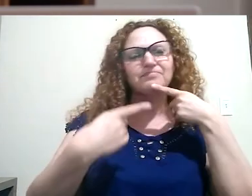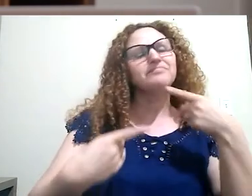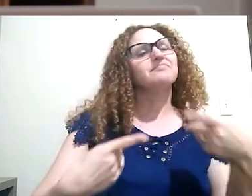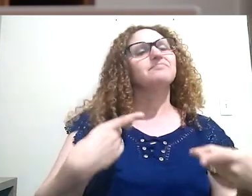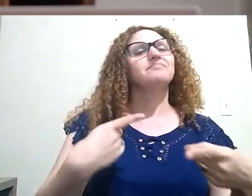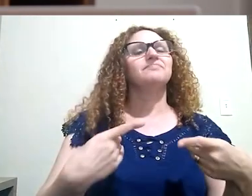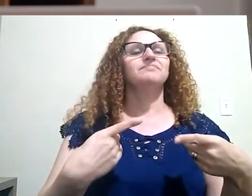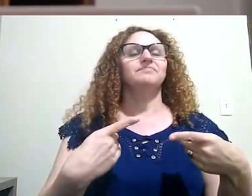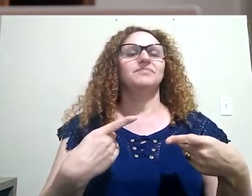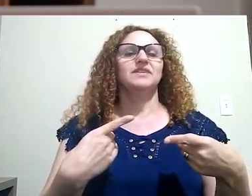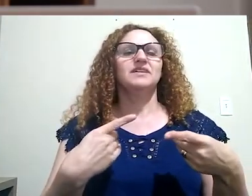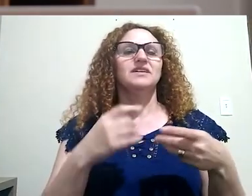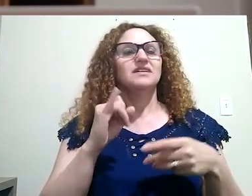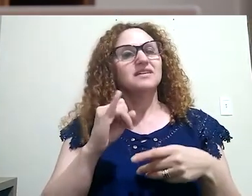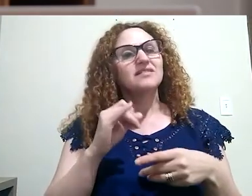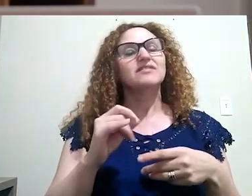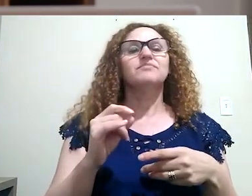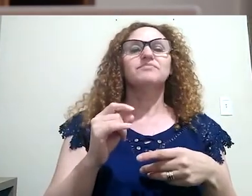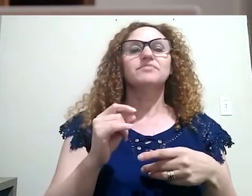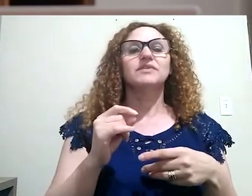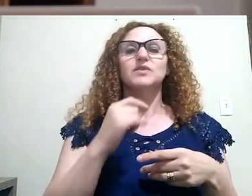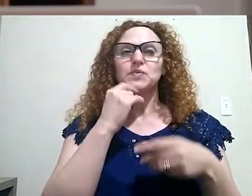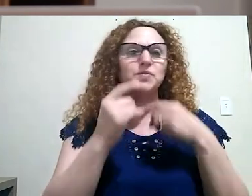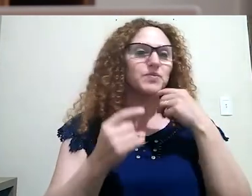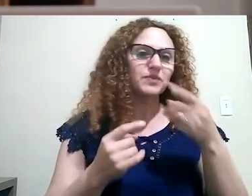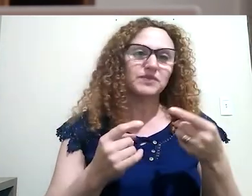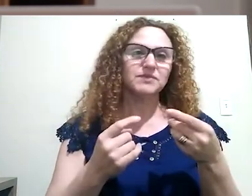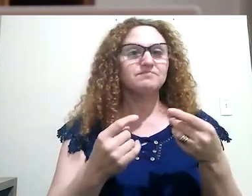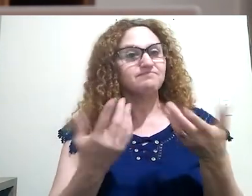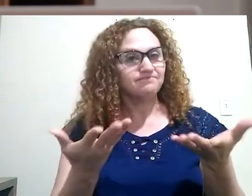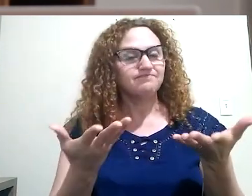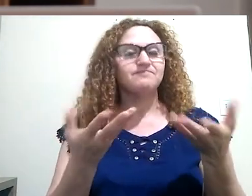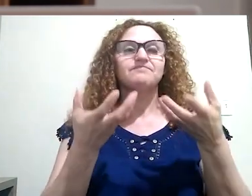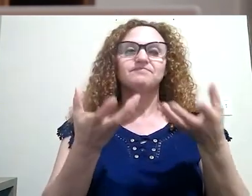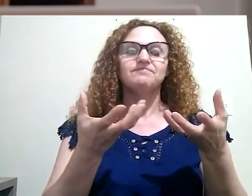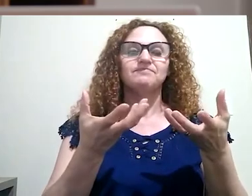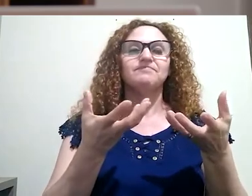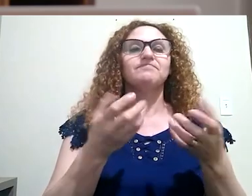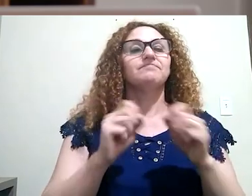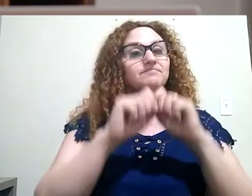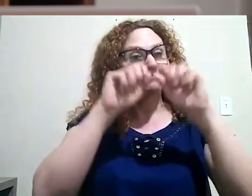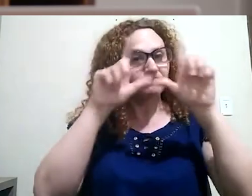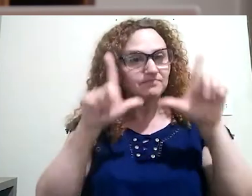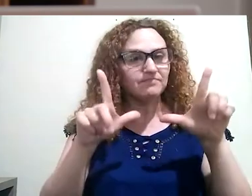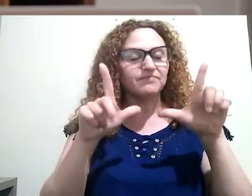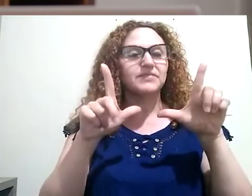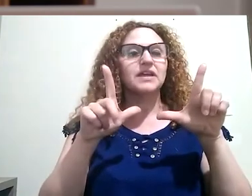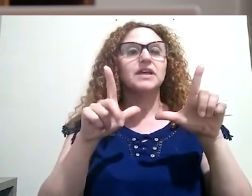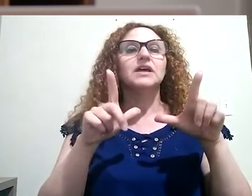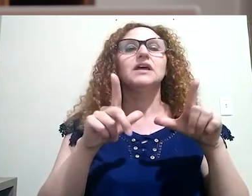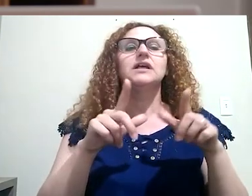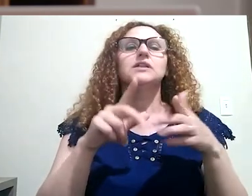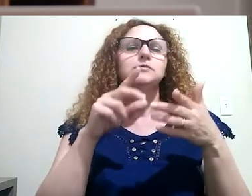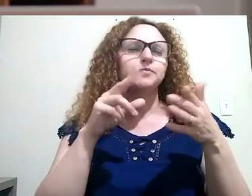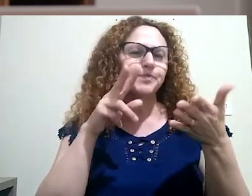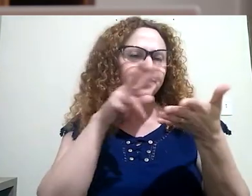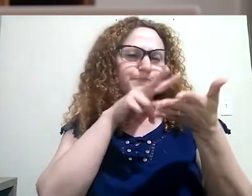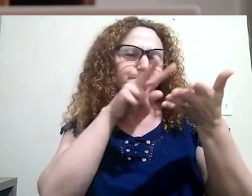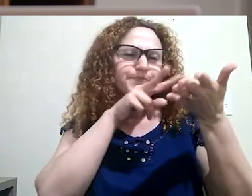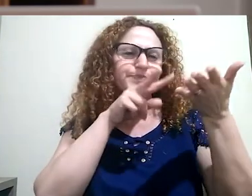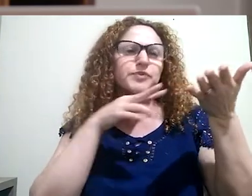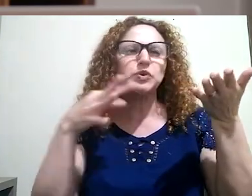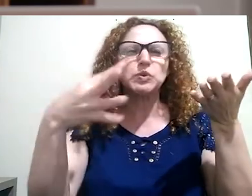questões que forem surgindo durante as leituras. Então, não deixem de usar todos os